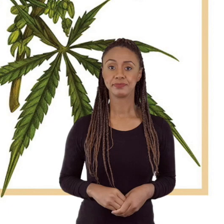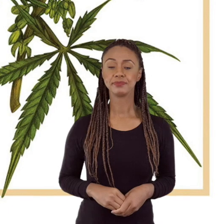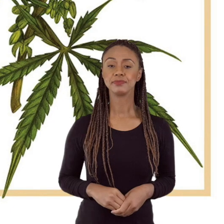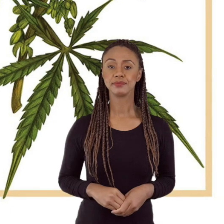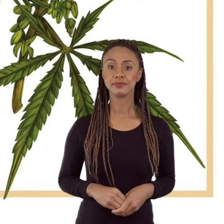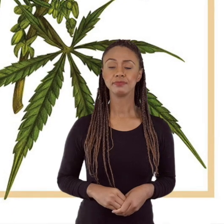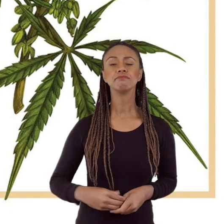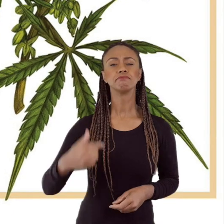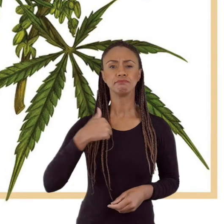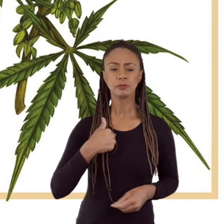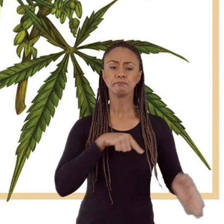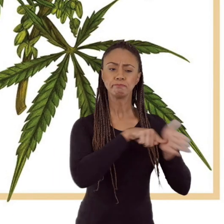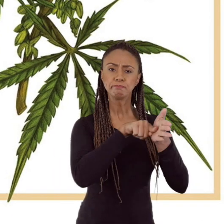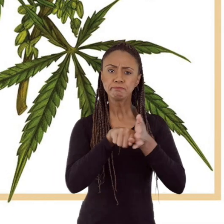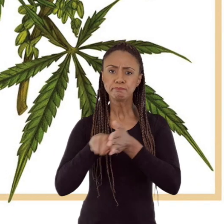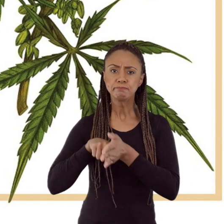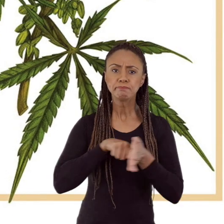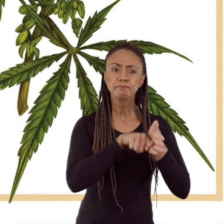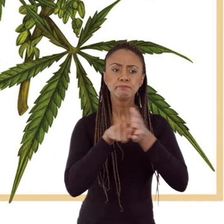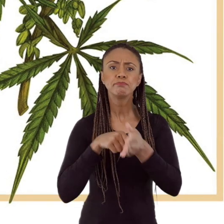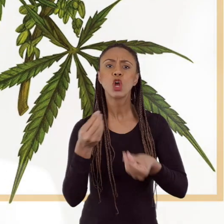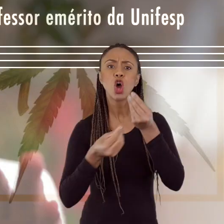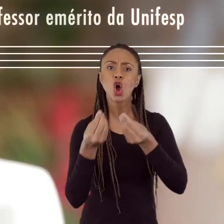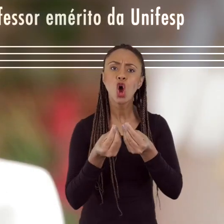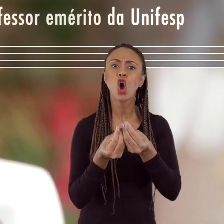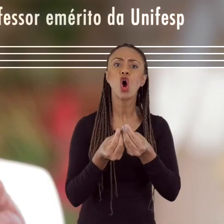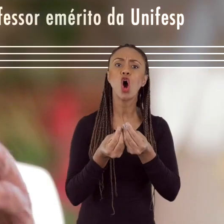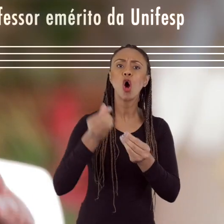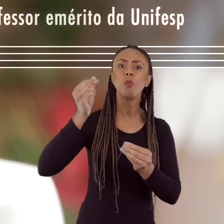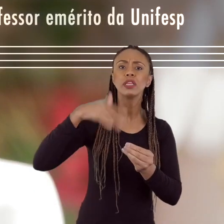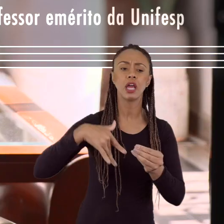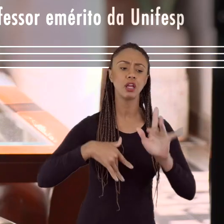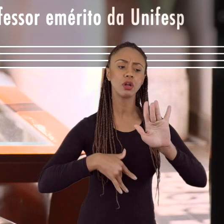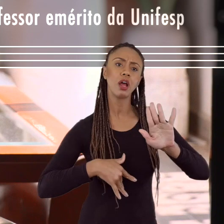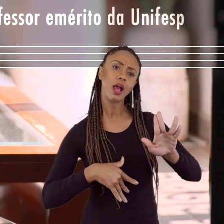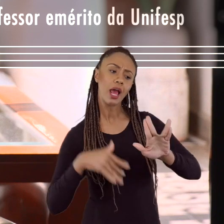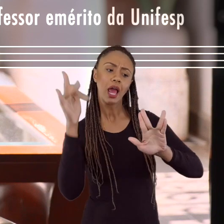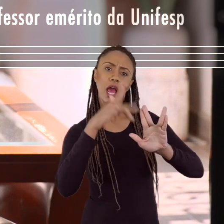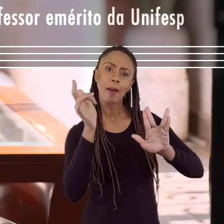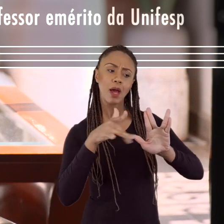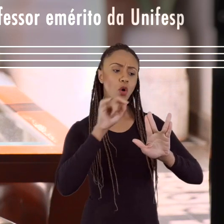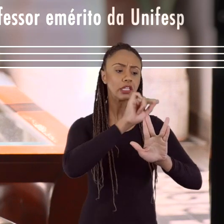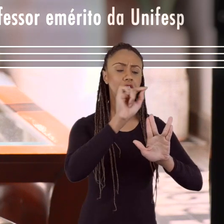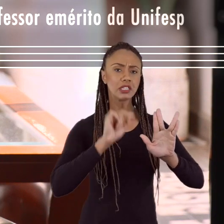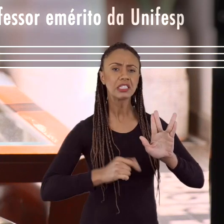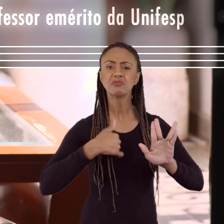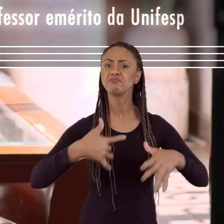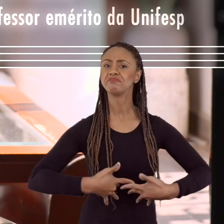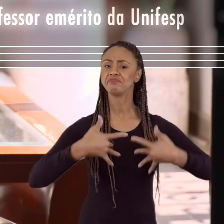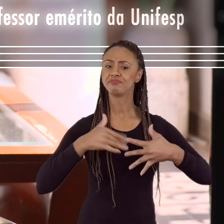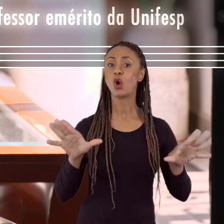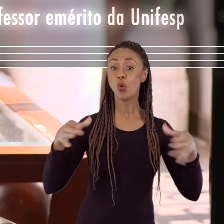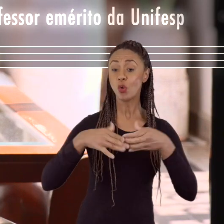Eu estudei bastante ação de convulsivante da maconha. Posso dizer com orgulho que São Paulo, escala posto de ensino em nosso